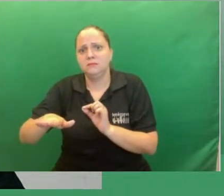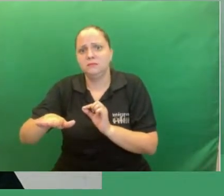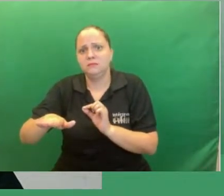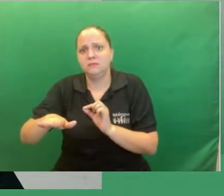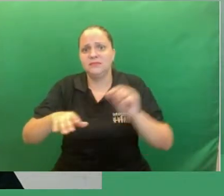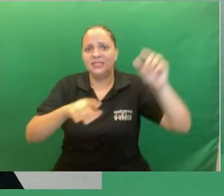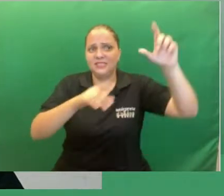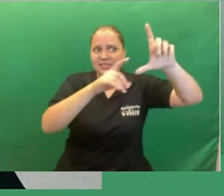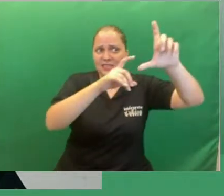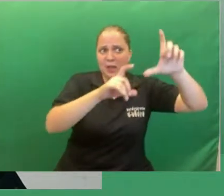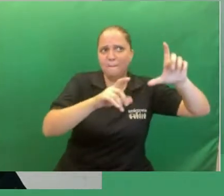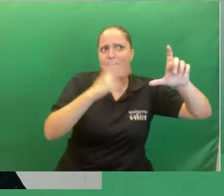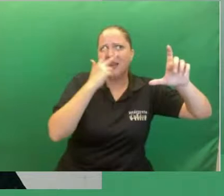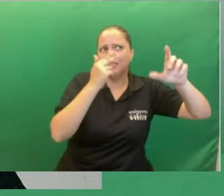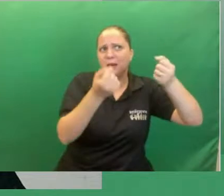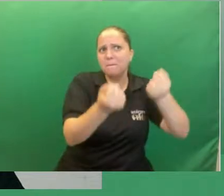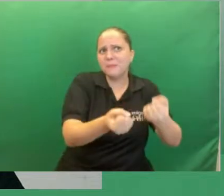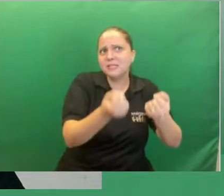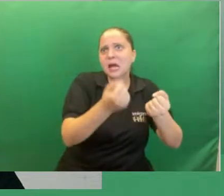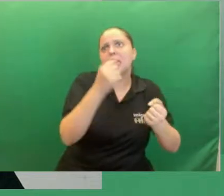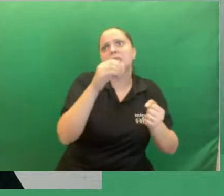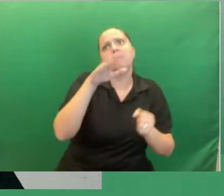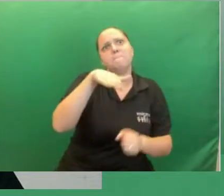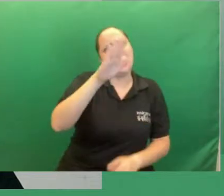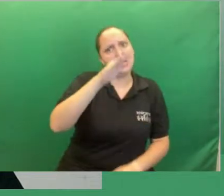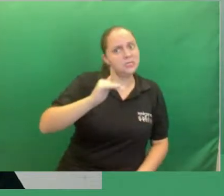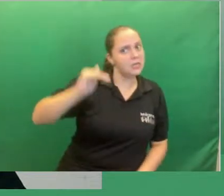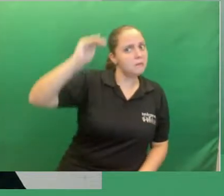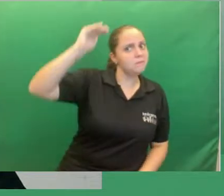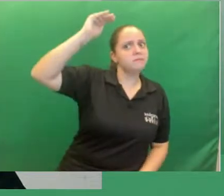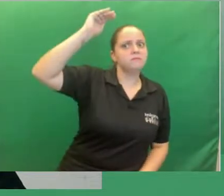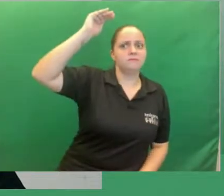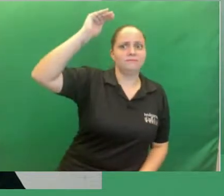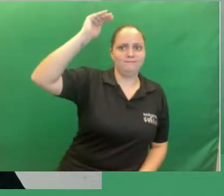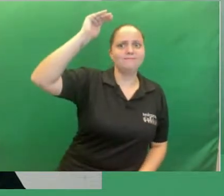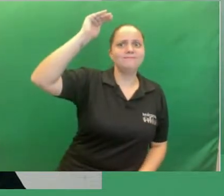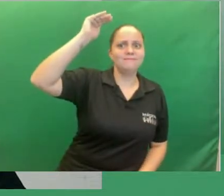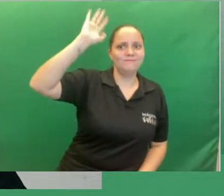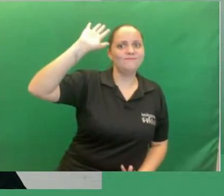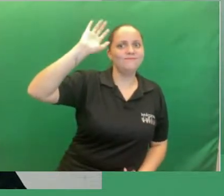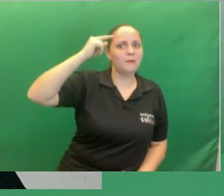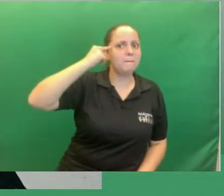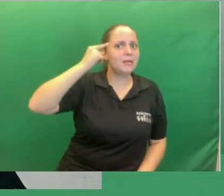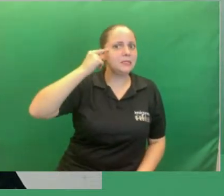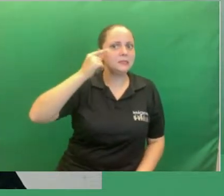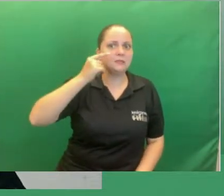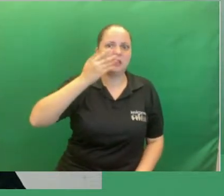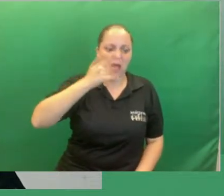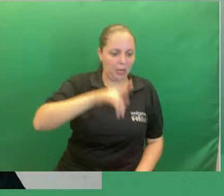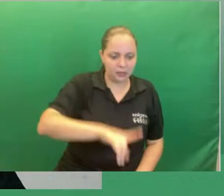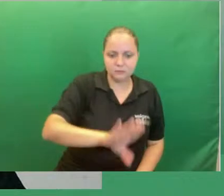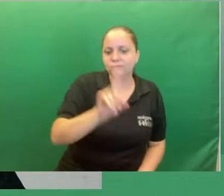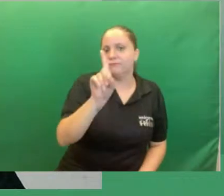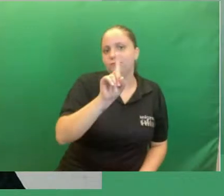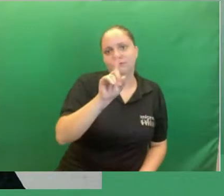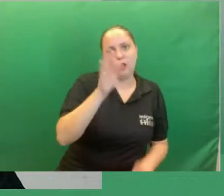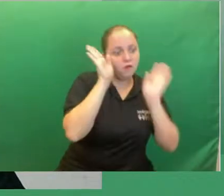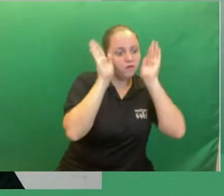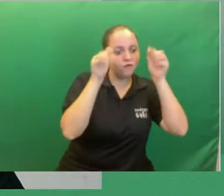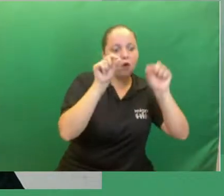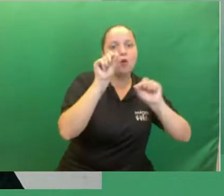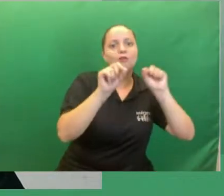direcionada a um público mais adulto e aí se a gente for traçar aqui um